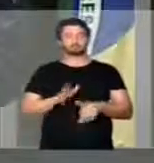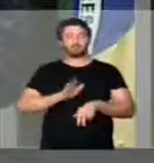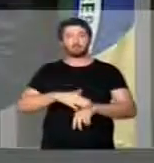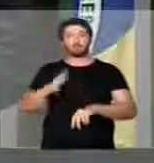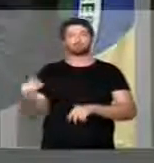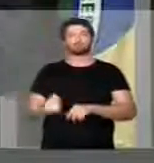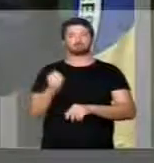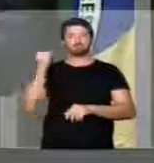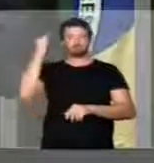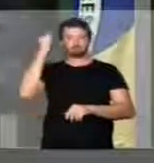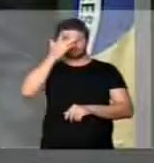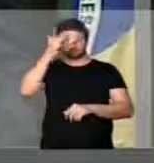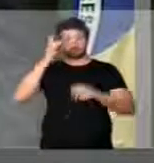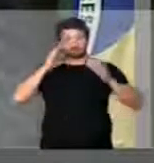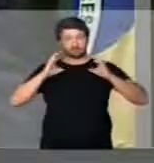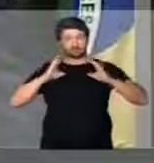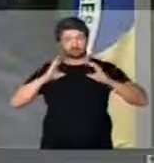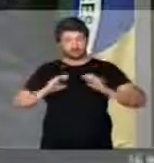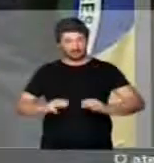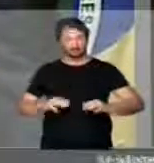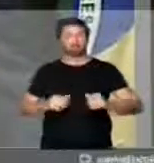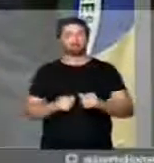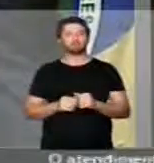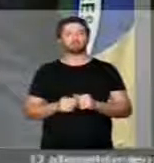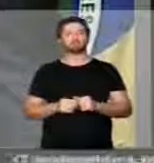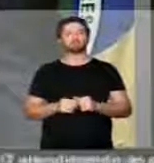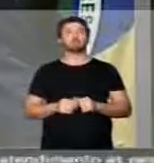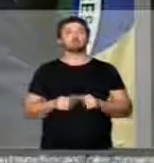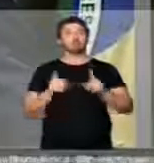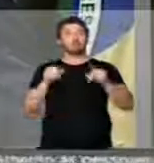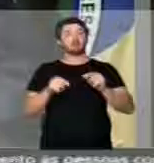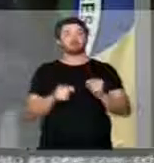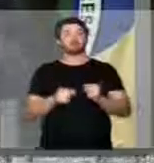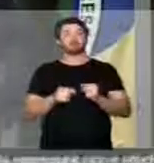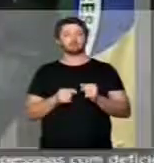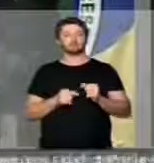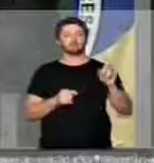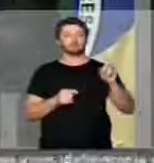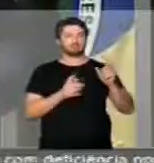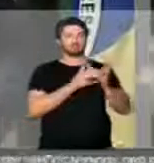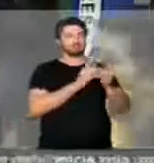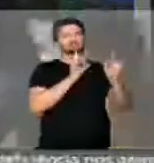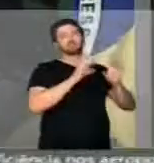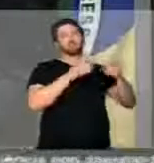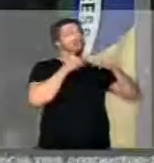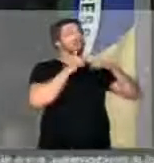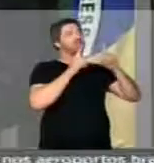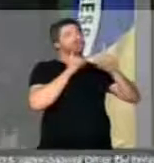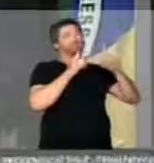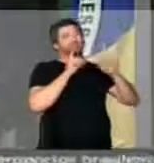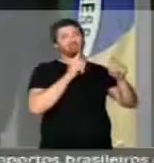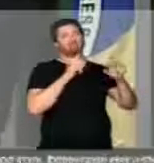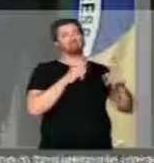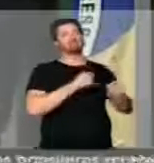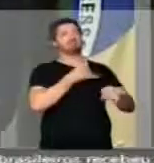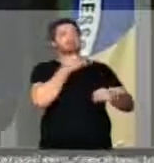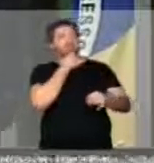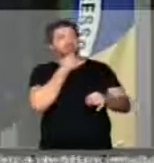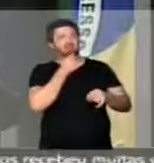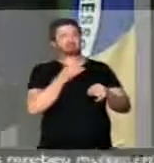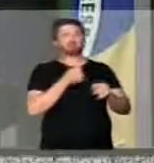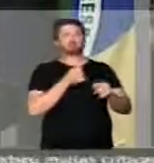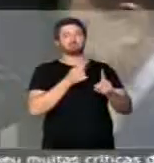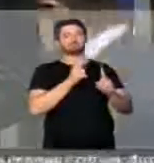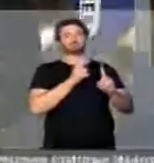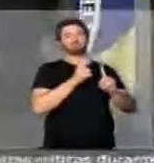nobre de um cidadão brasileiro é justamente aquele que, deixando a trincheira do murmúrio e da reclamação,